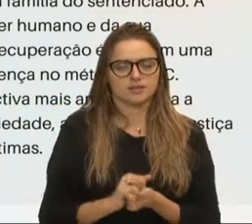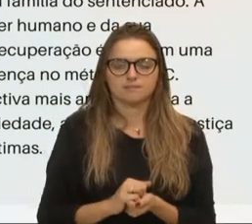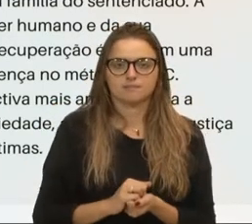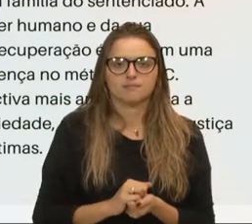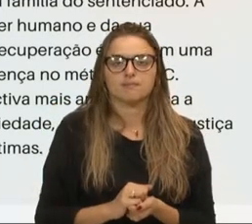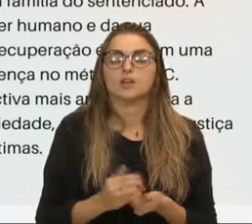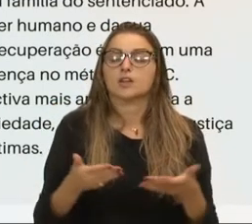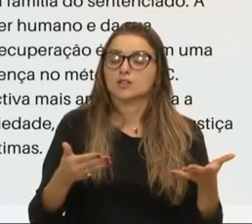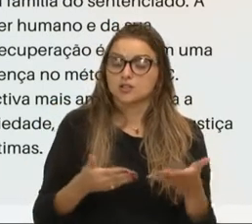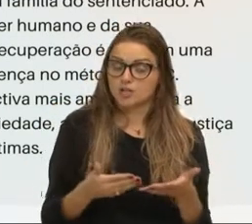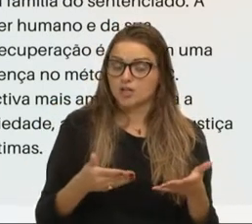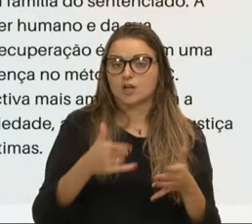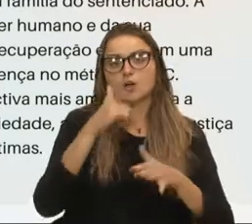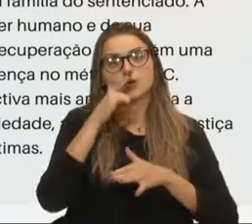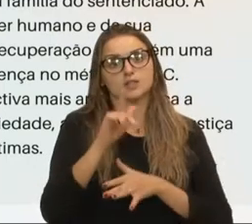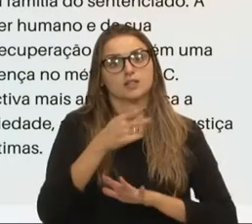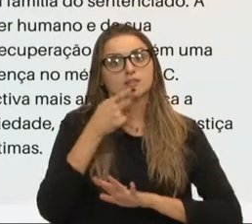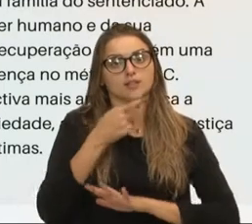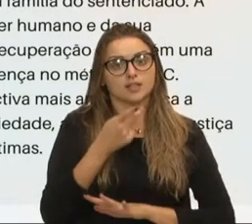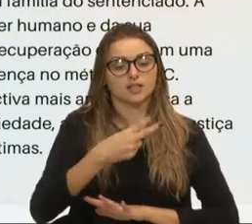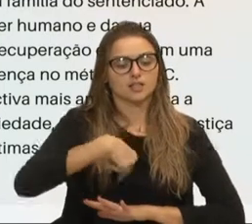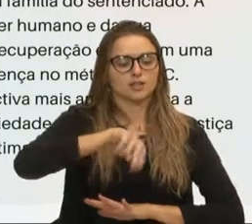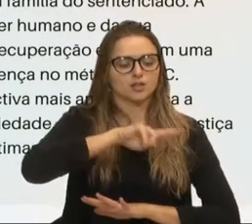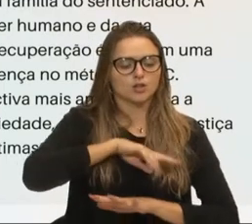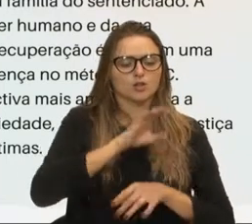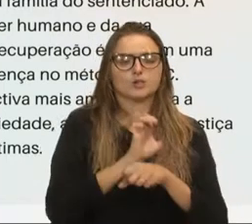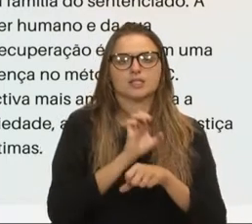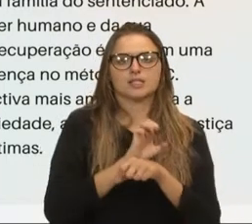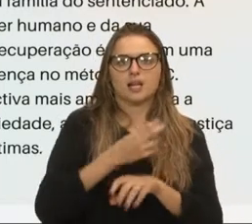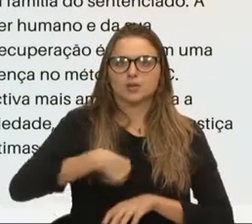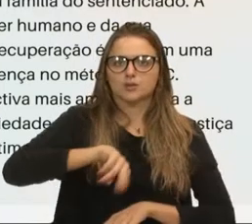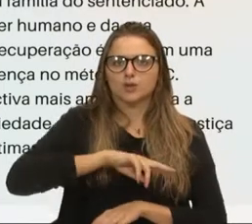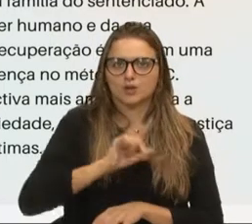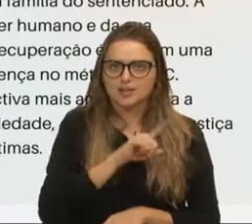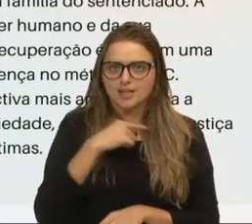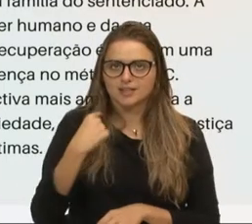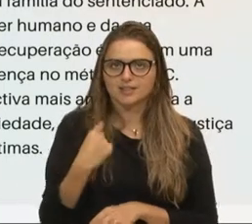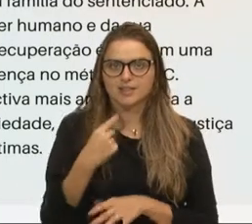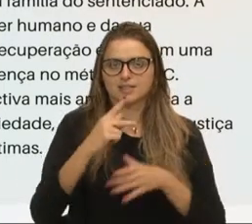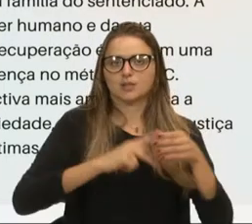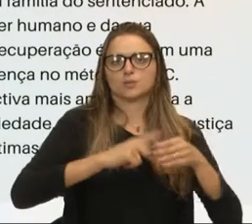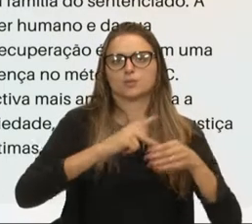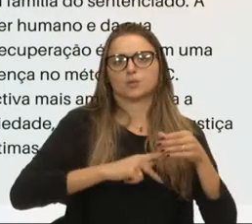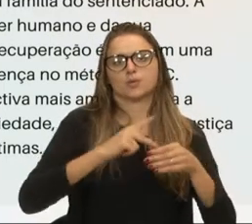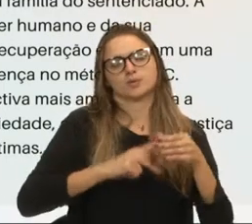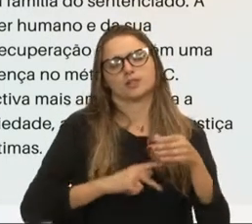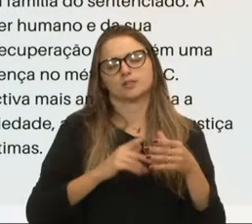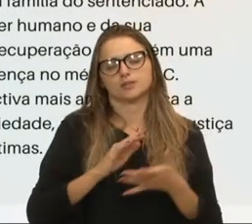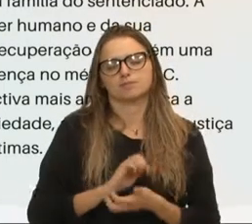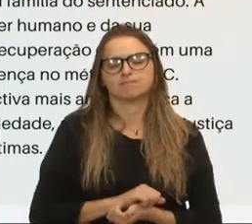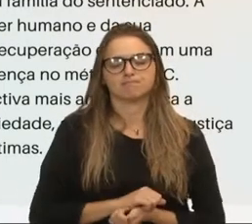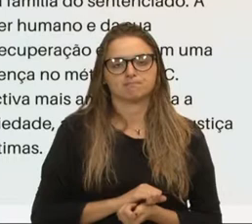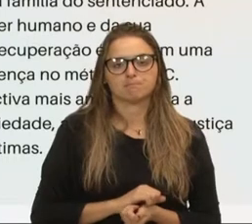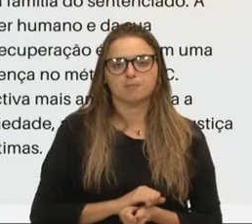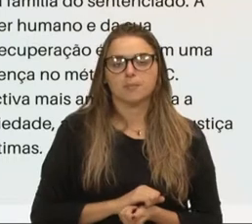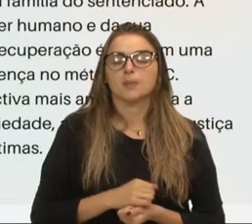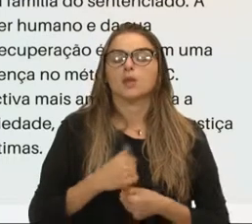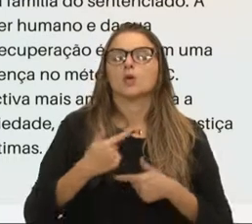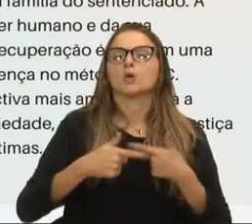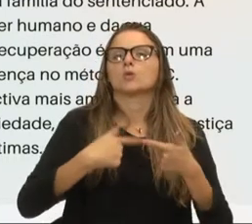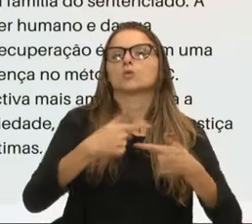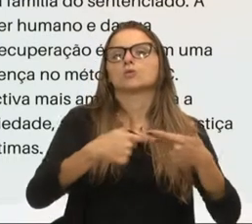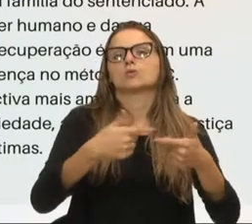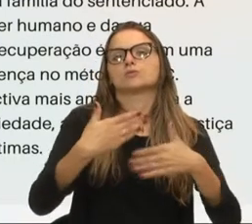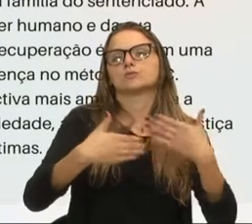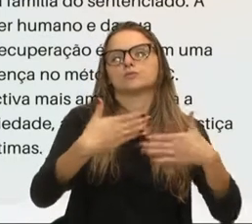Então, dá para nós dizer que nós estamos, enquanto Estado, muito atrasados nesse processo. O funcionamento.